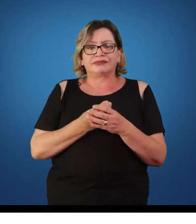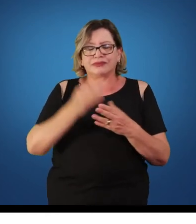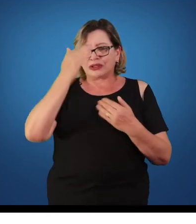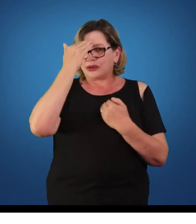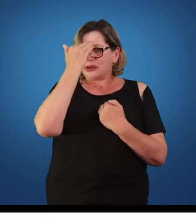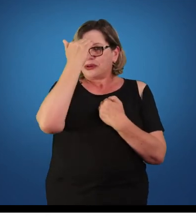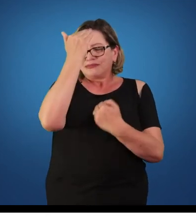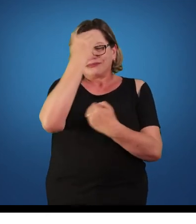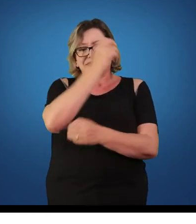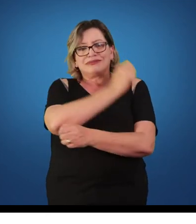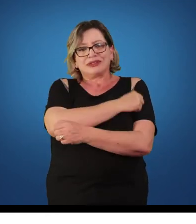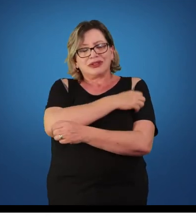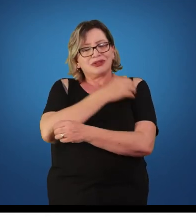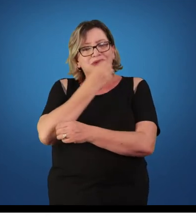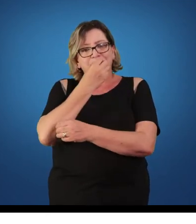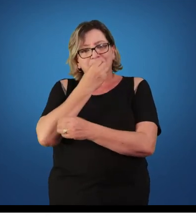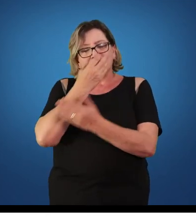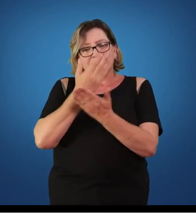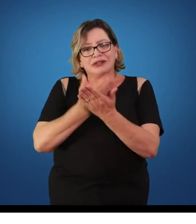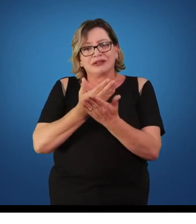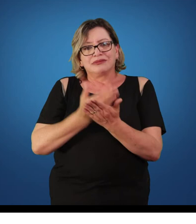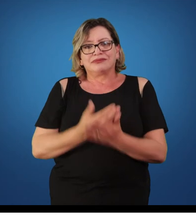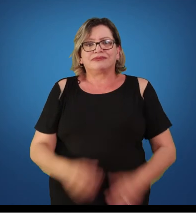Obrigada, alunos, e bons estudos!